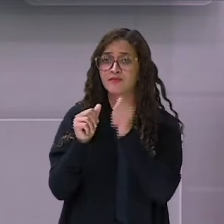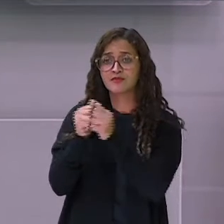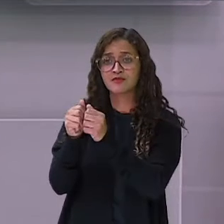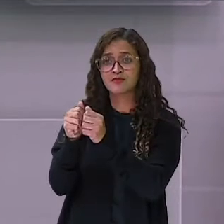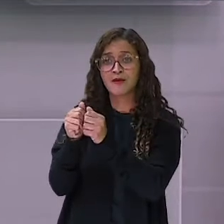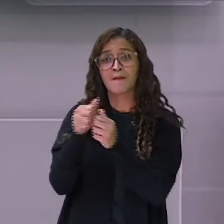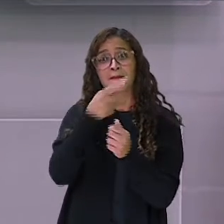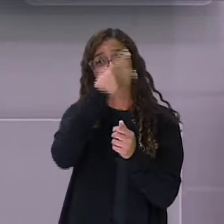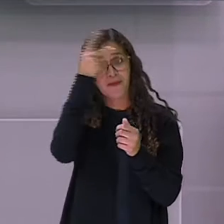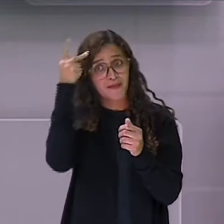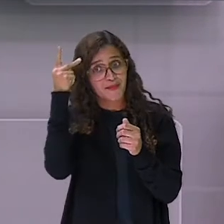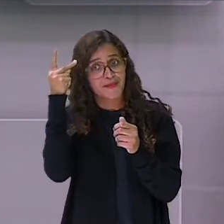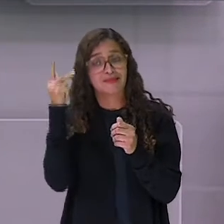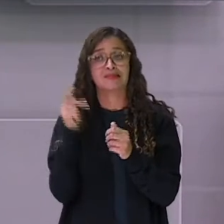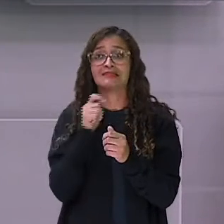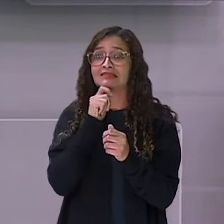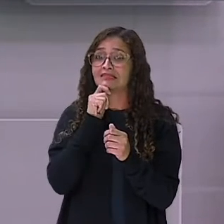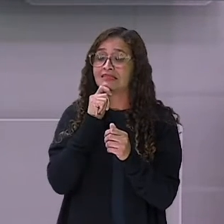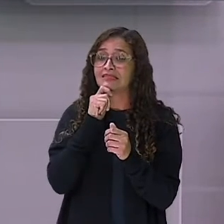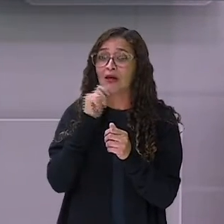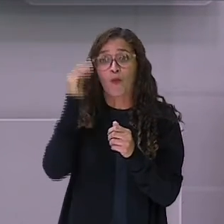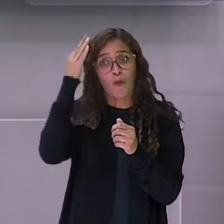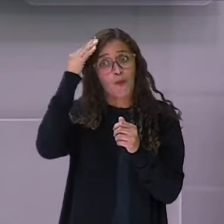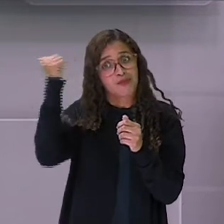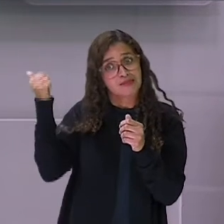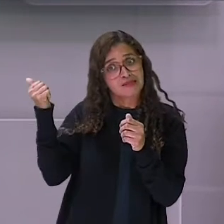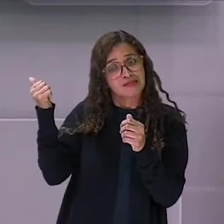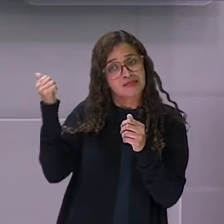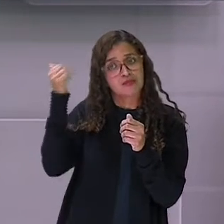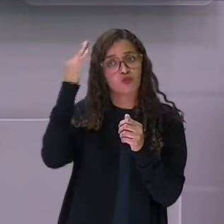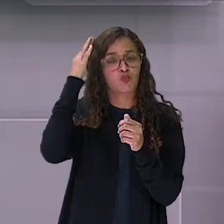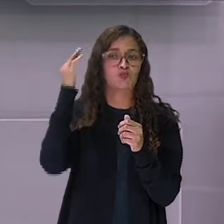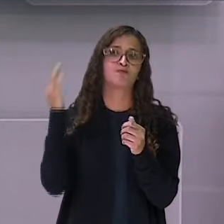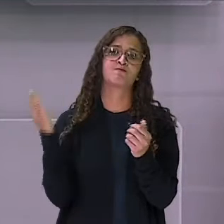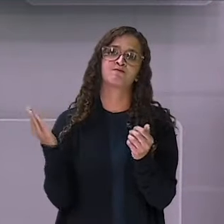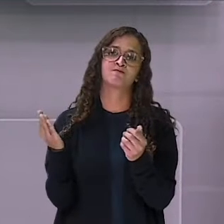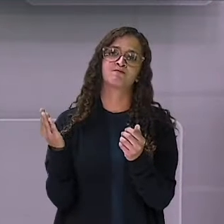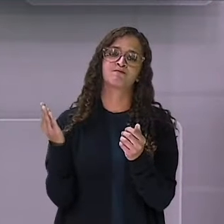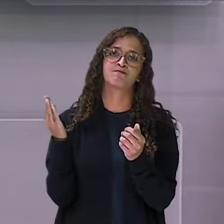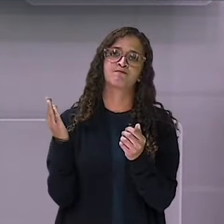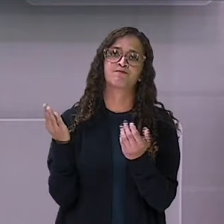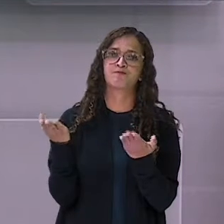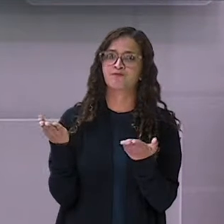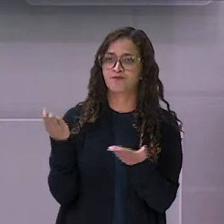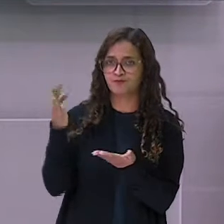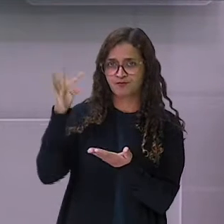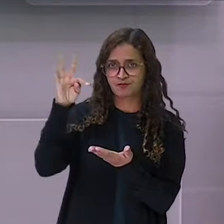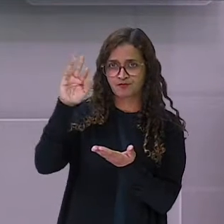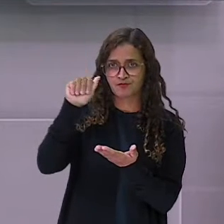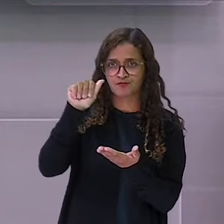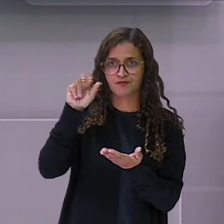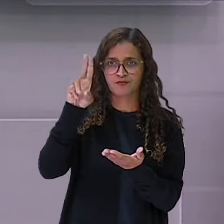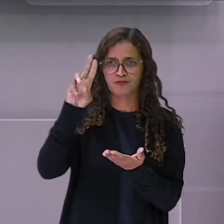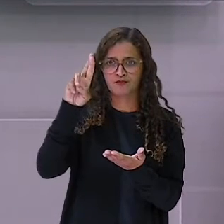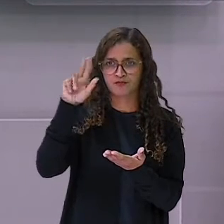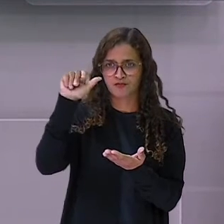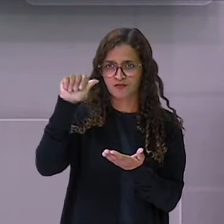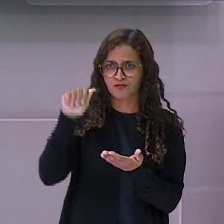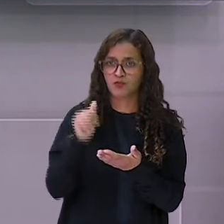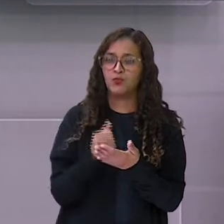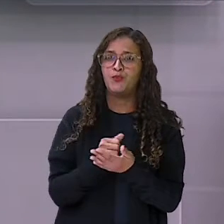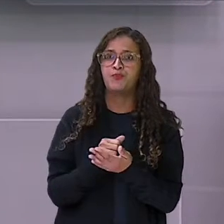quem ainda não sabe. Então, vamos começar? Vamos lá! Fábula é uma história.